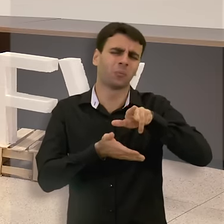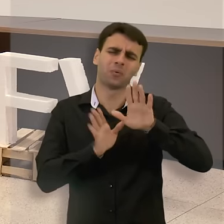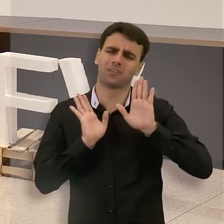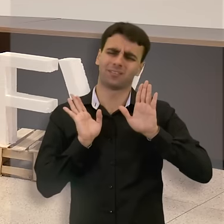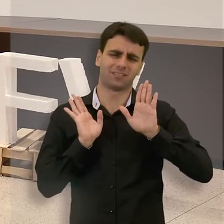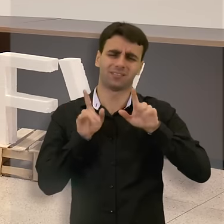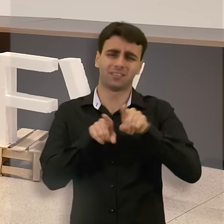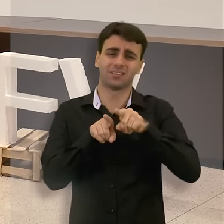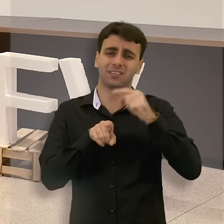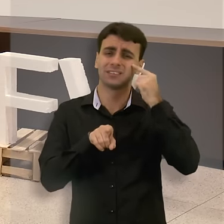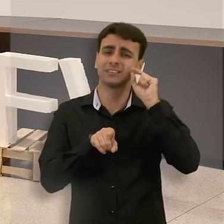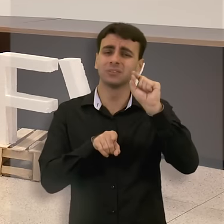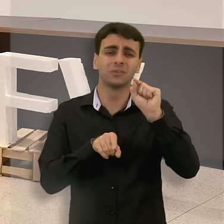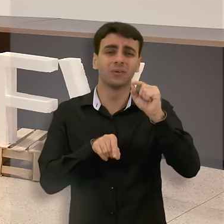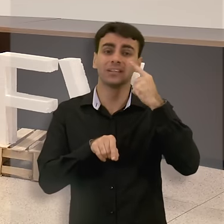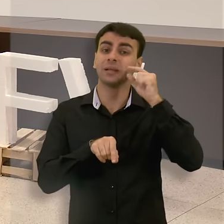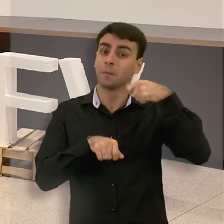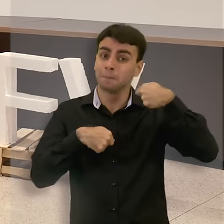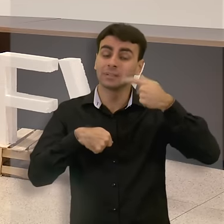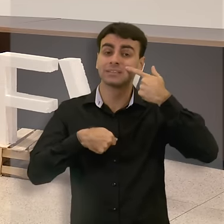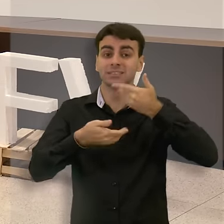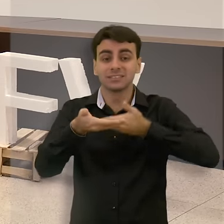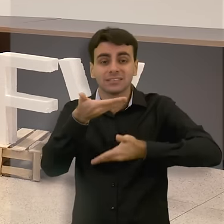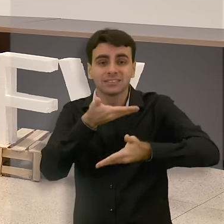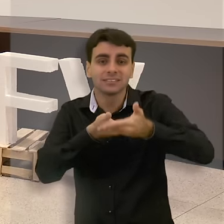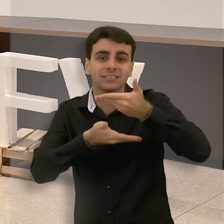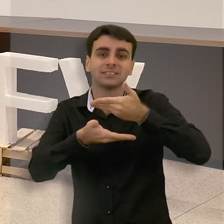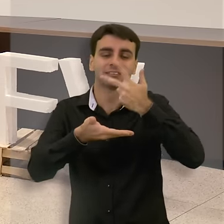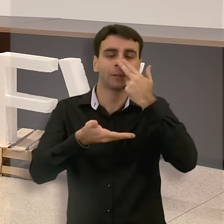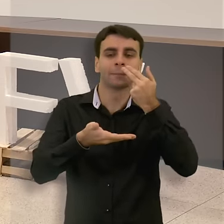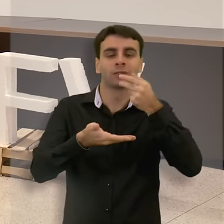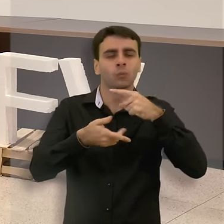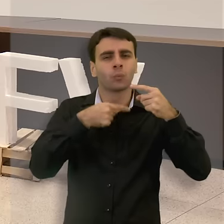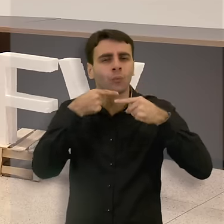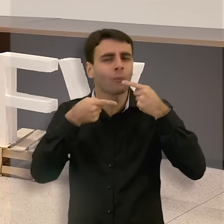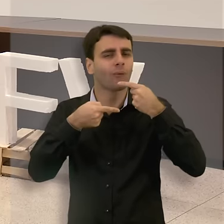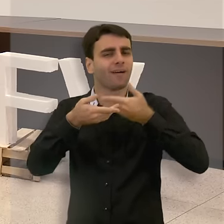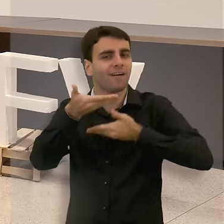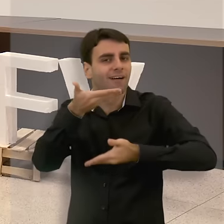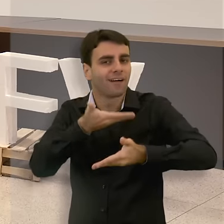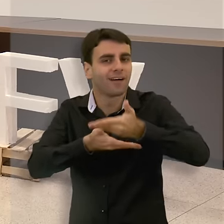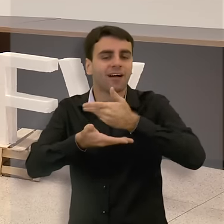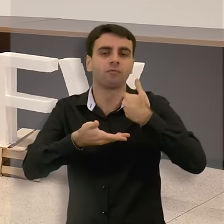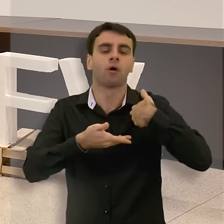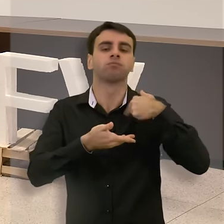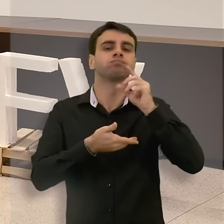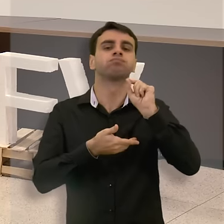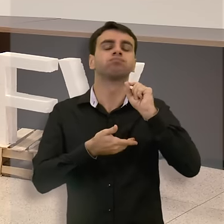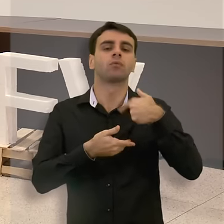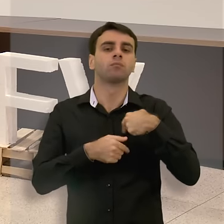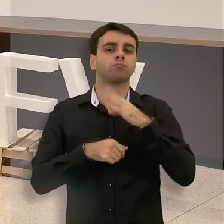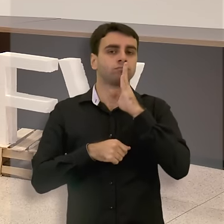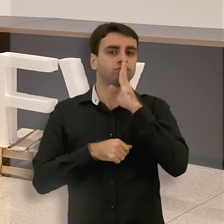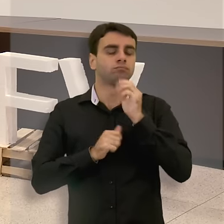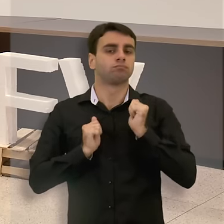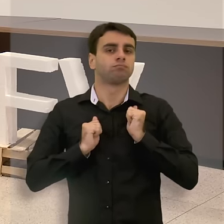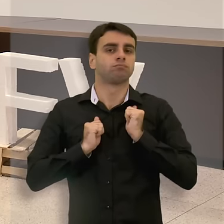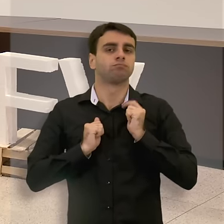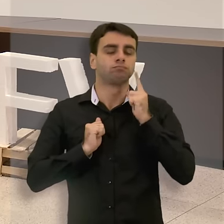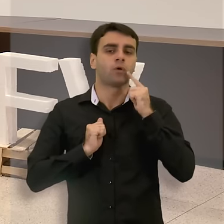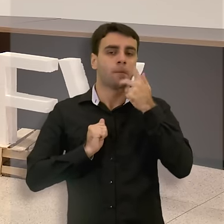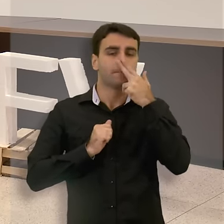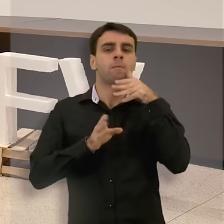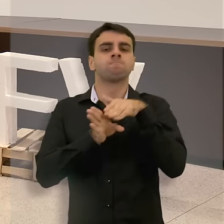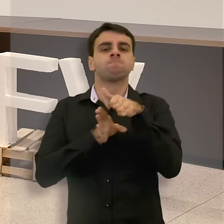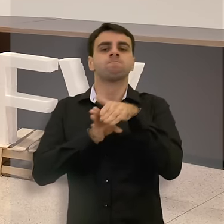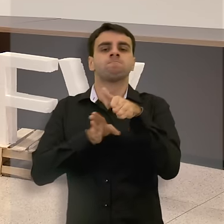E que, no lugar de compartilhar essas incertezas com os nossos pacientes, nós bancamos de alguém que pode garantir alguma coisa